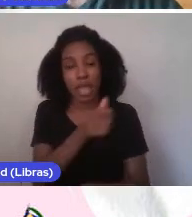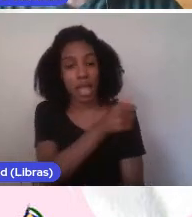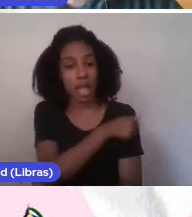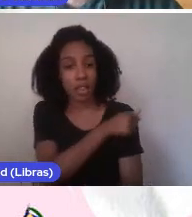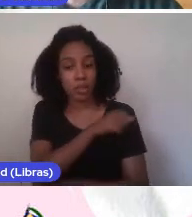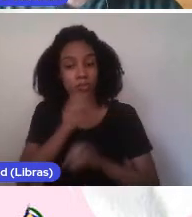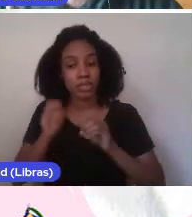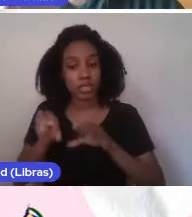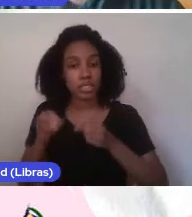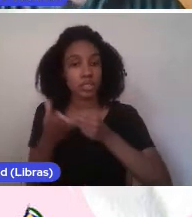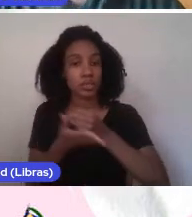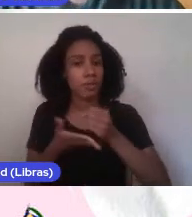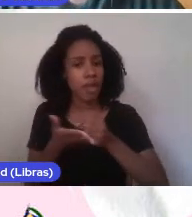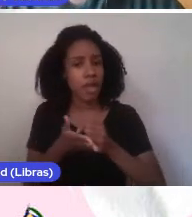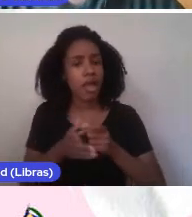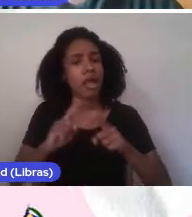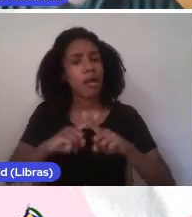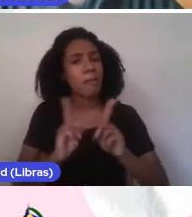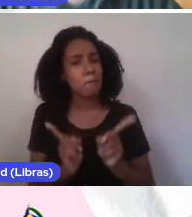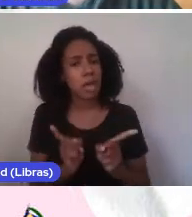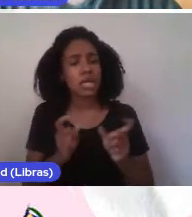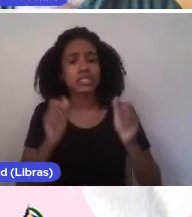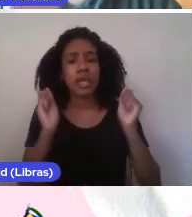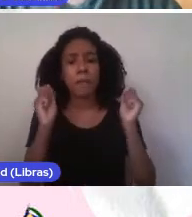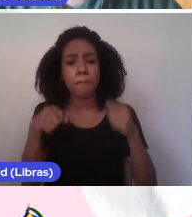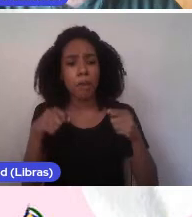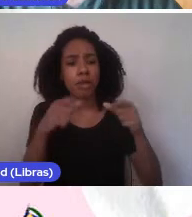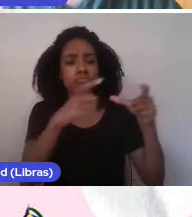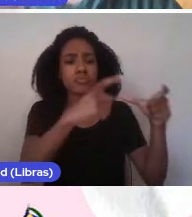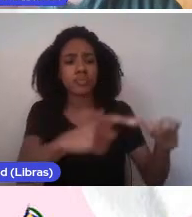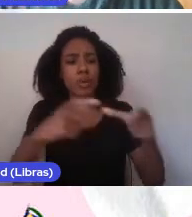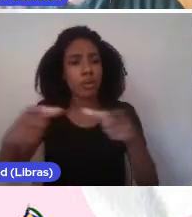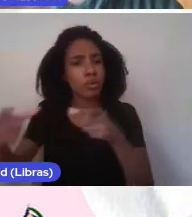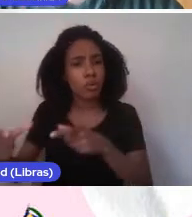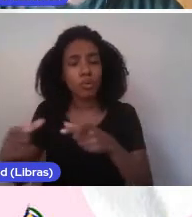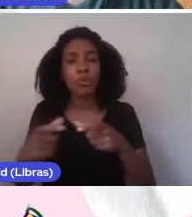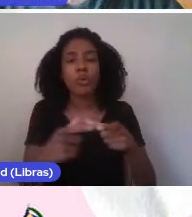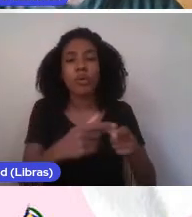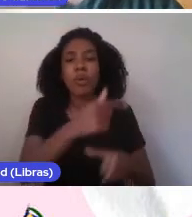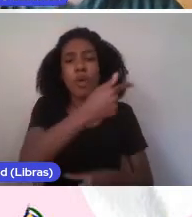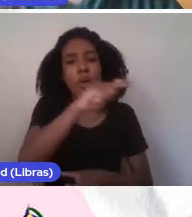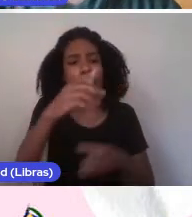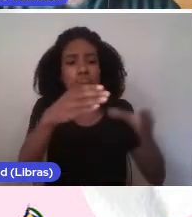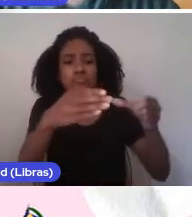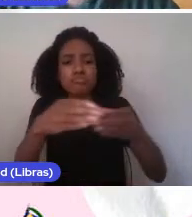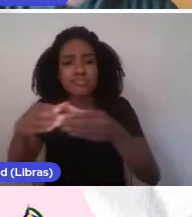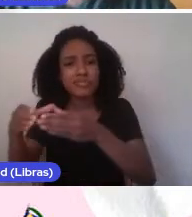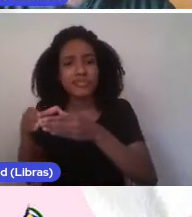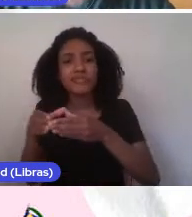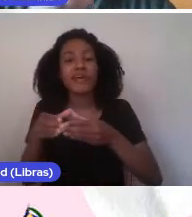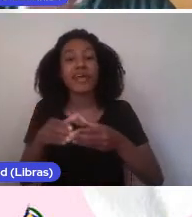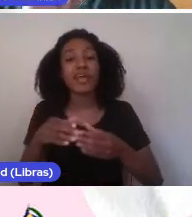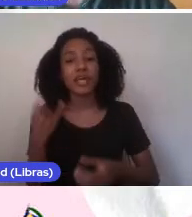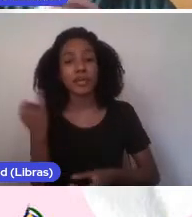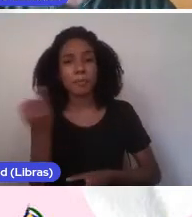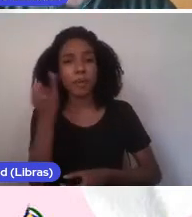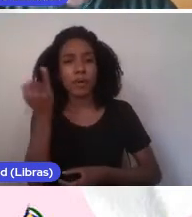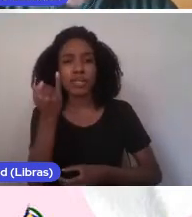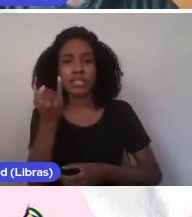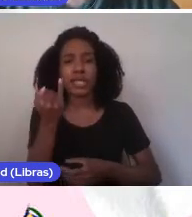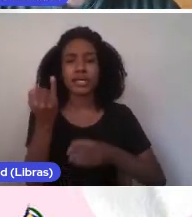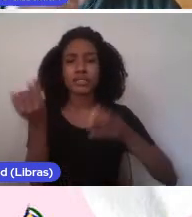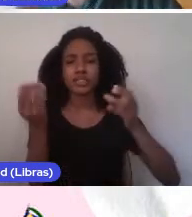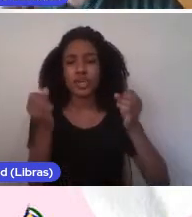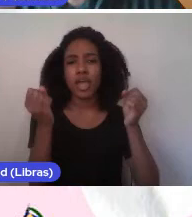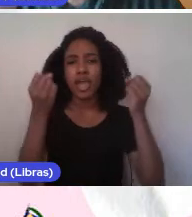Porém, nada impede de extrapolar esses grupos. Por isso, é muito importante apresentar nesse resumo todo